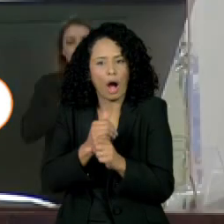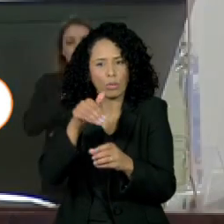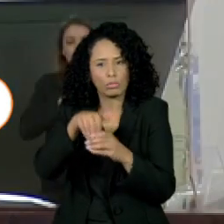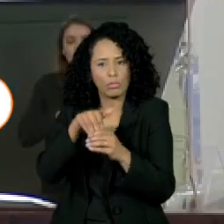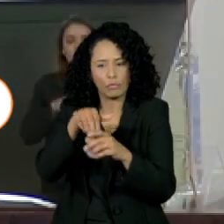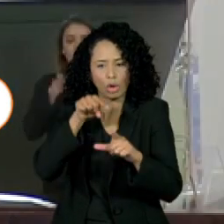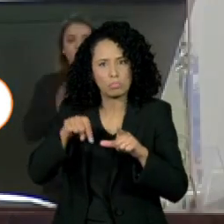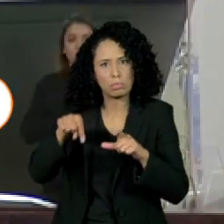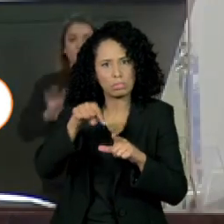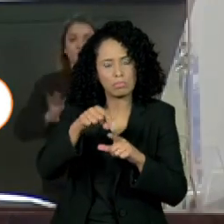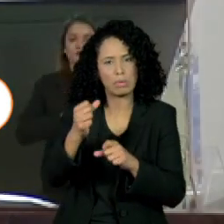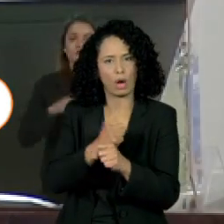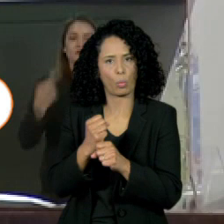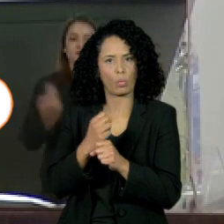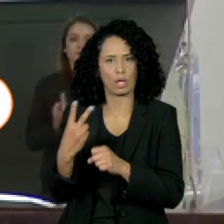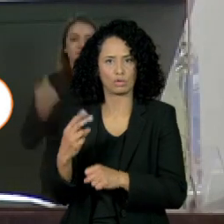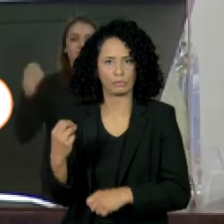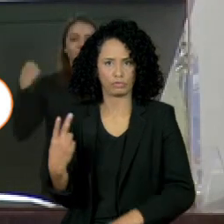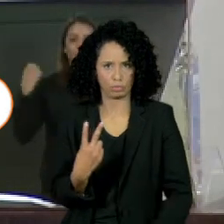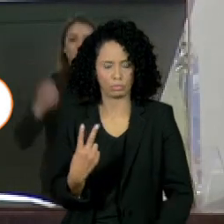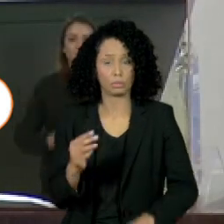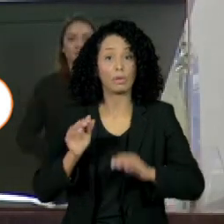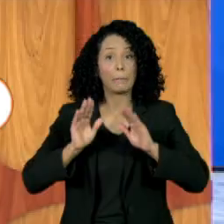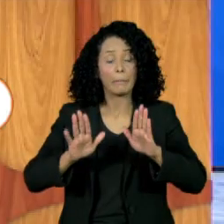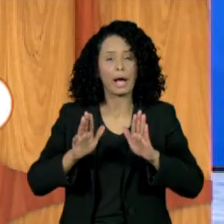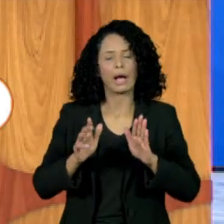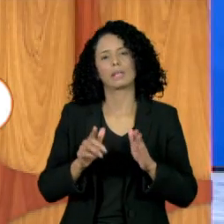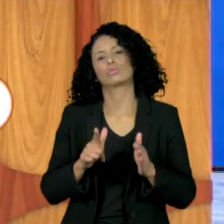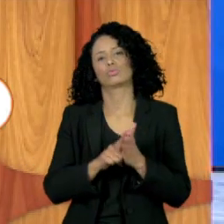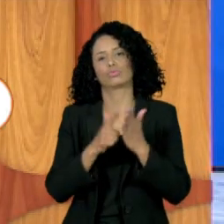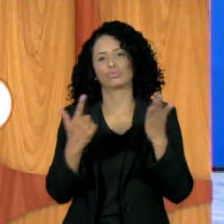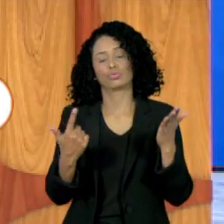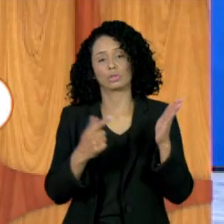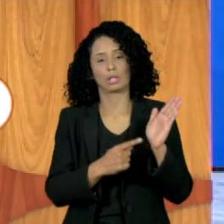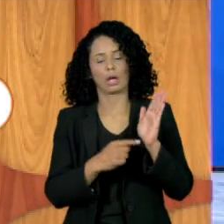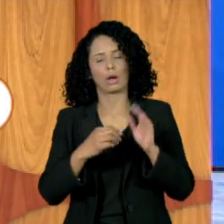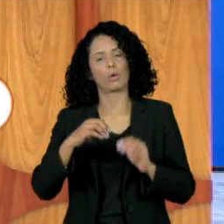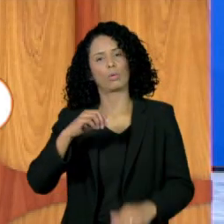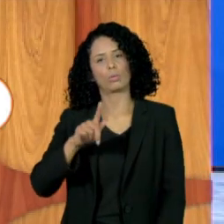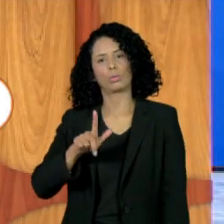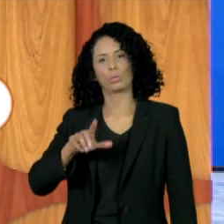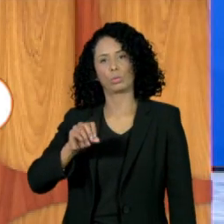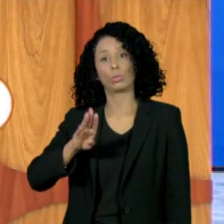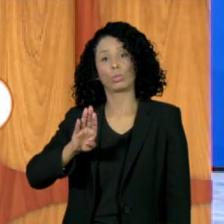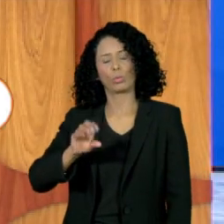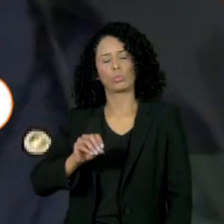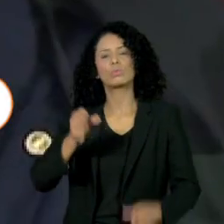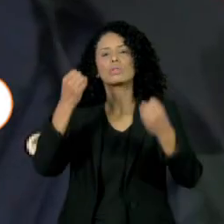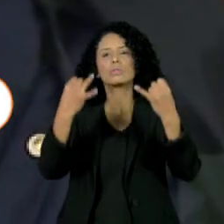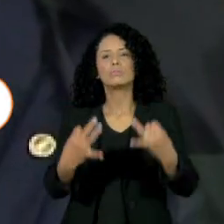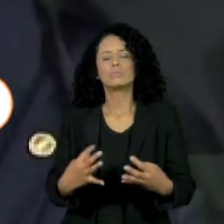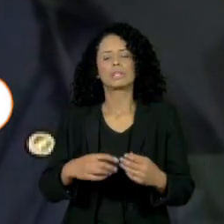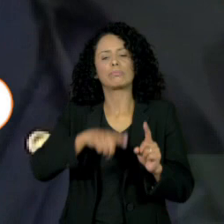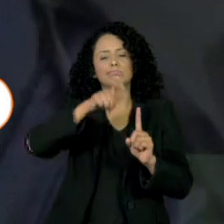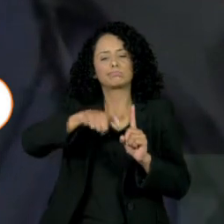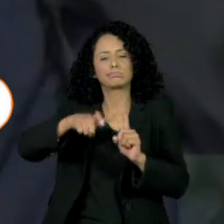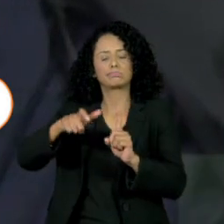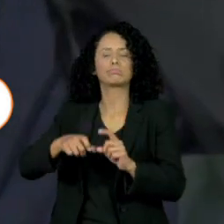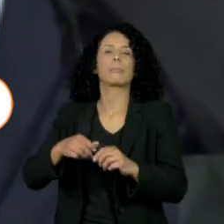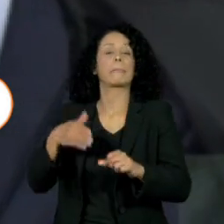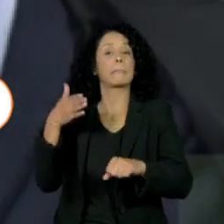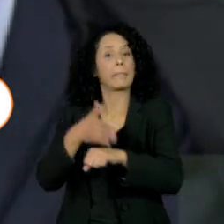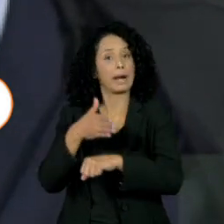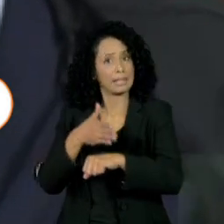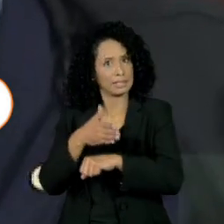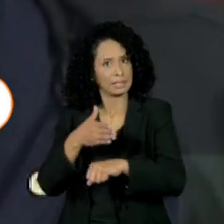deste ano. A matéria do jornal O Globo mostra que esses agentes devem participar de todos os processos da auditoria,